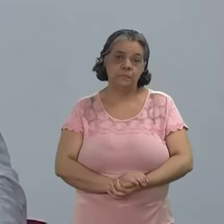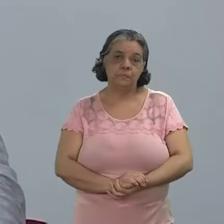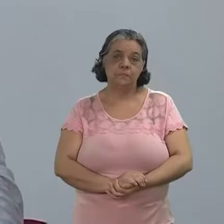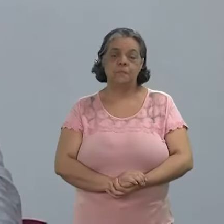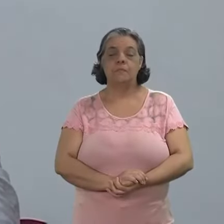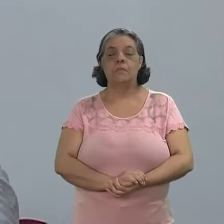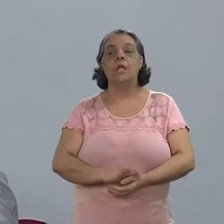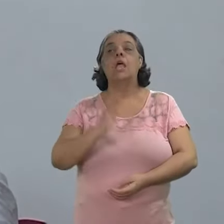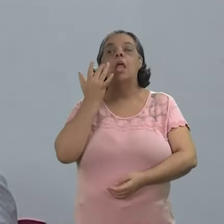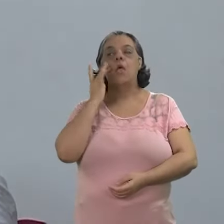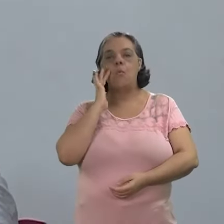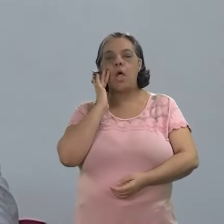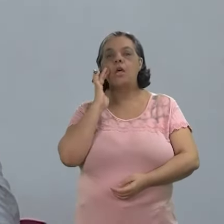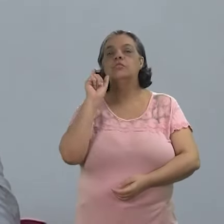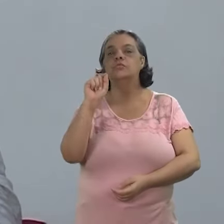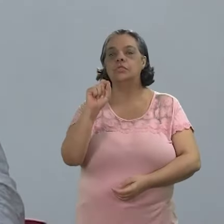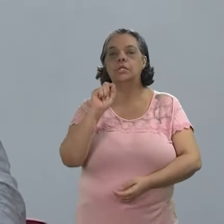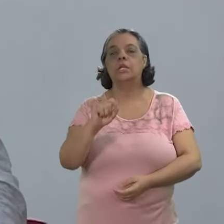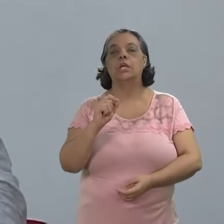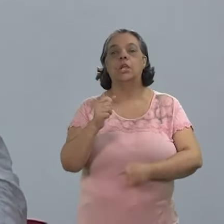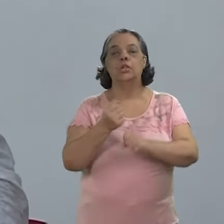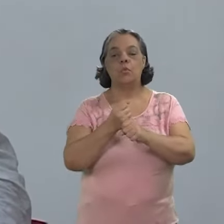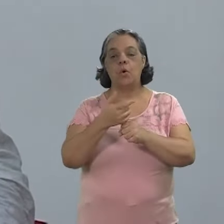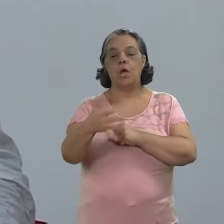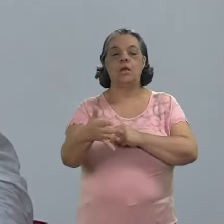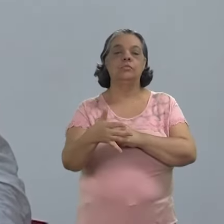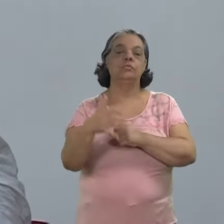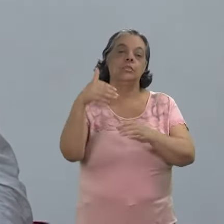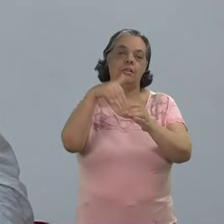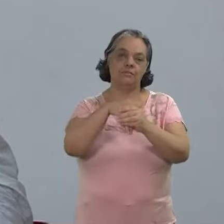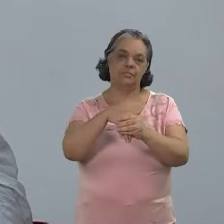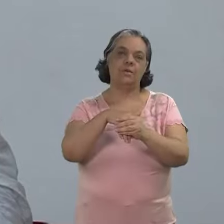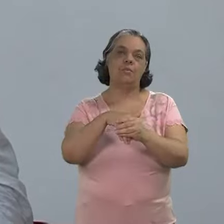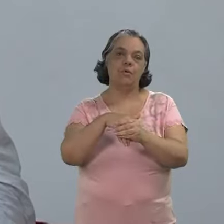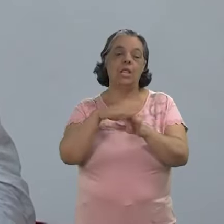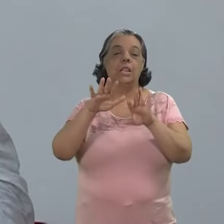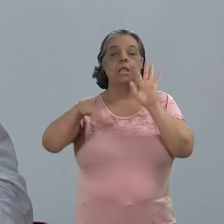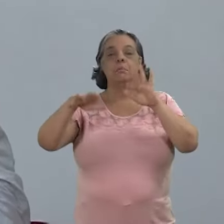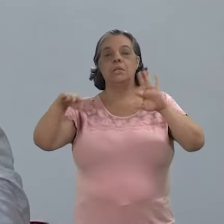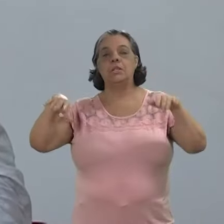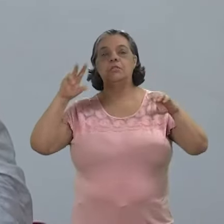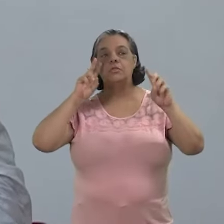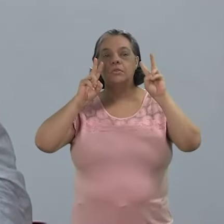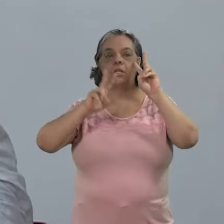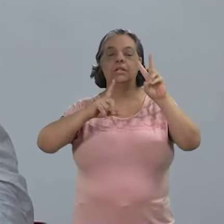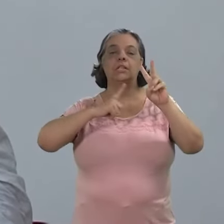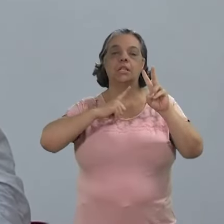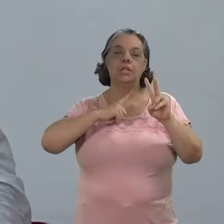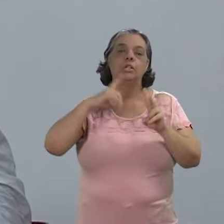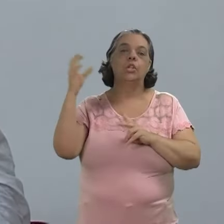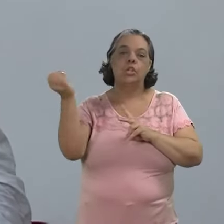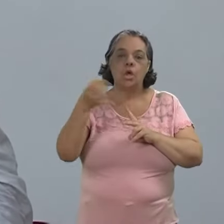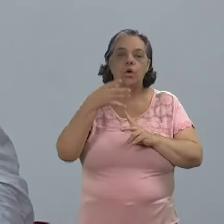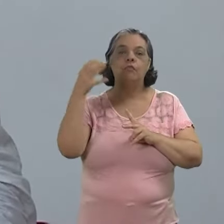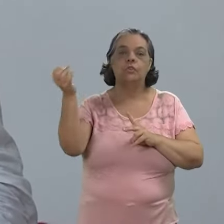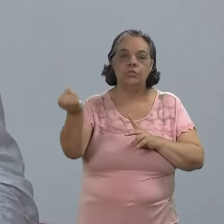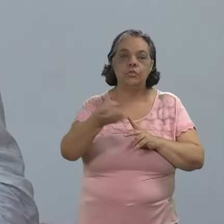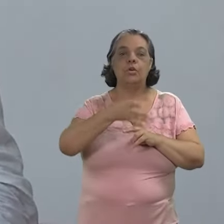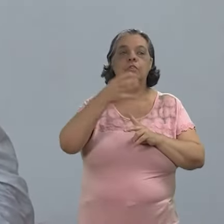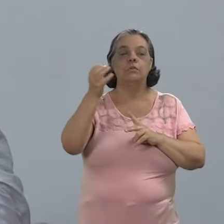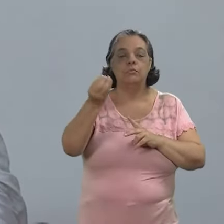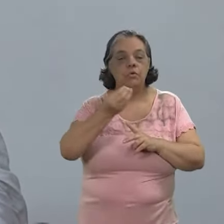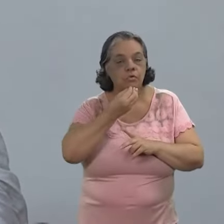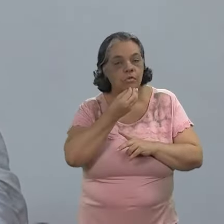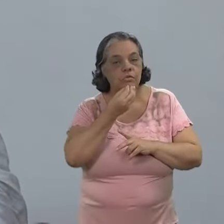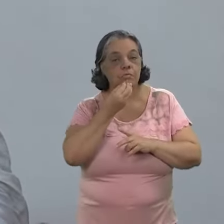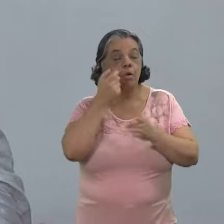eu acho que a gente está em um ano de eleição municipal mas independente de quando você for assistir sempre terá uma nova eleição e